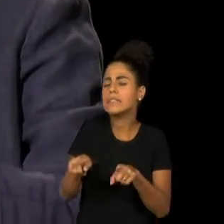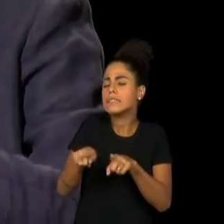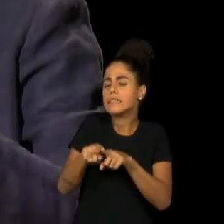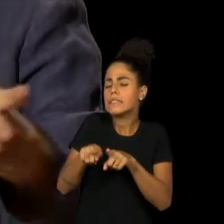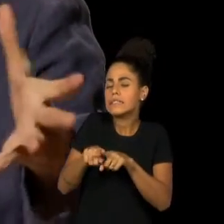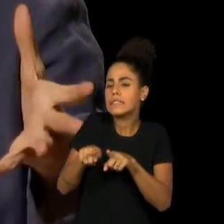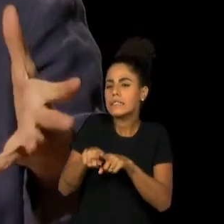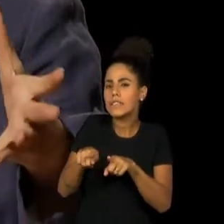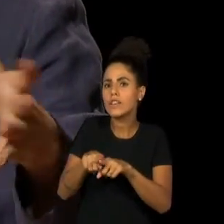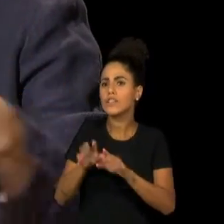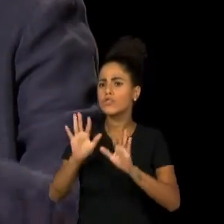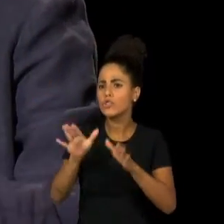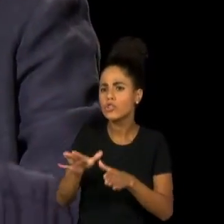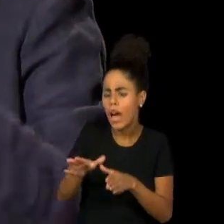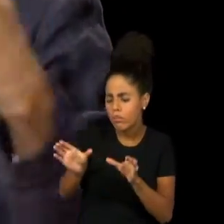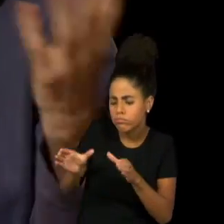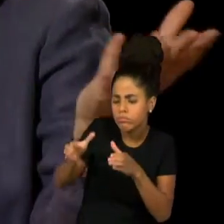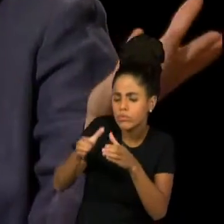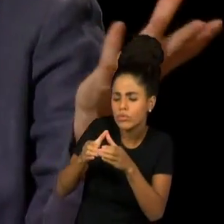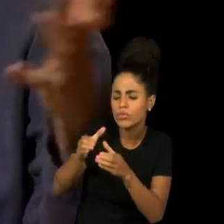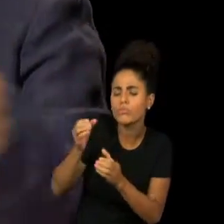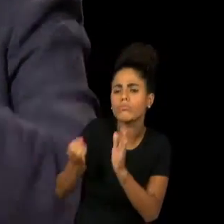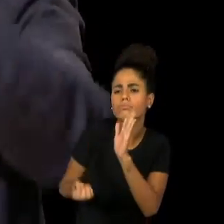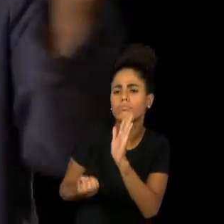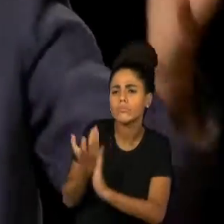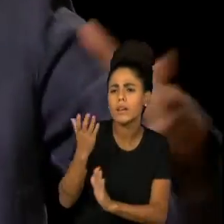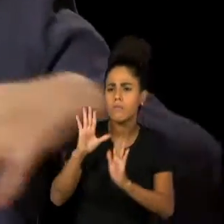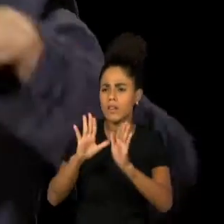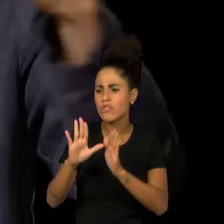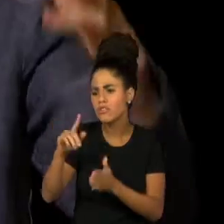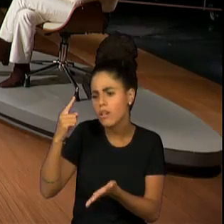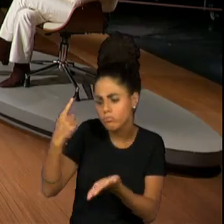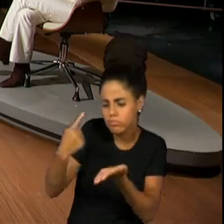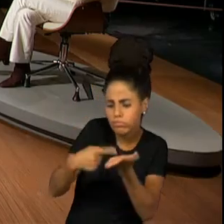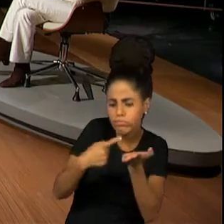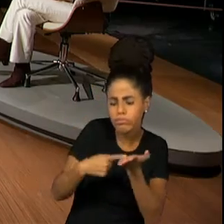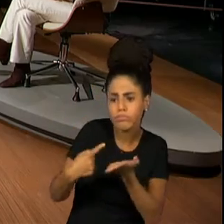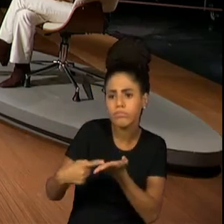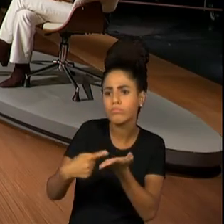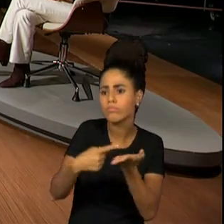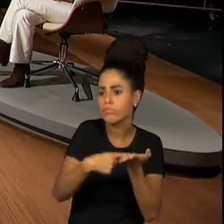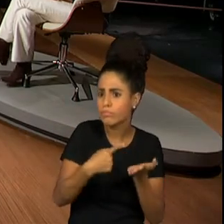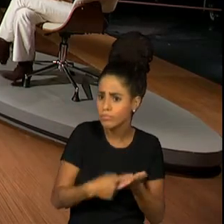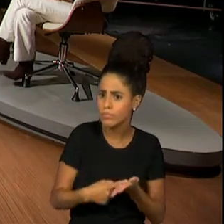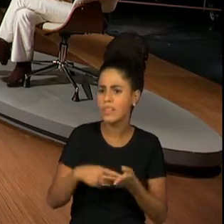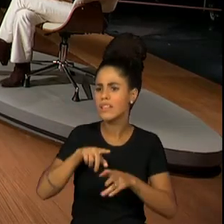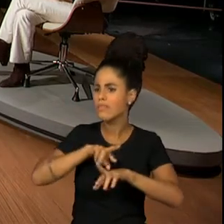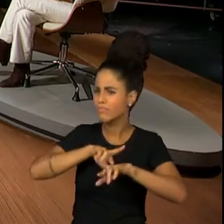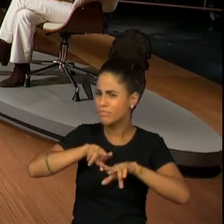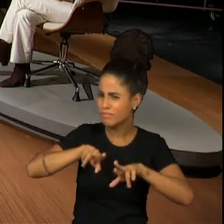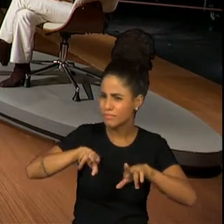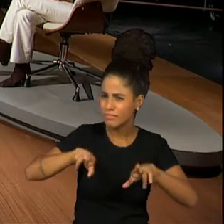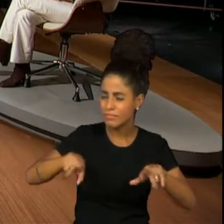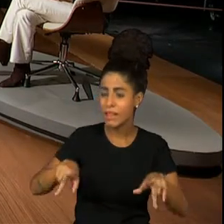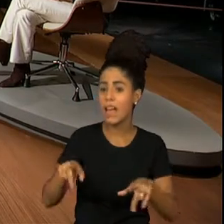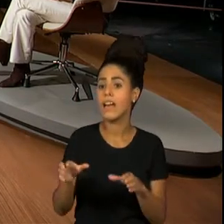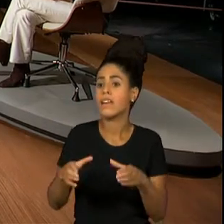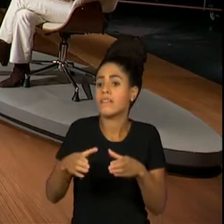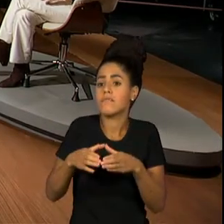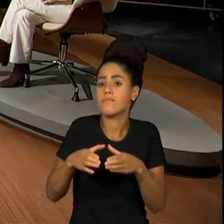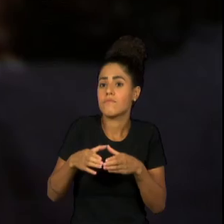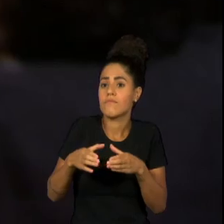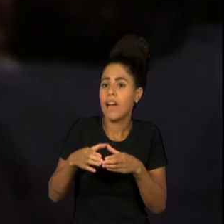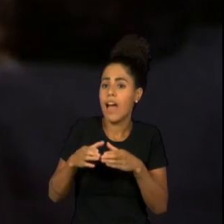dissolvido esse grupo, mas ele tinha compromissos na Europa, etc. E estava montando Nelson Rodrigues e o Eterno